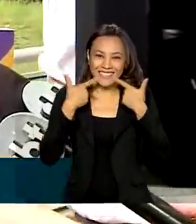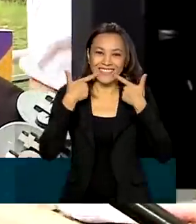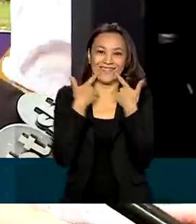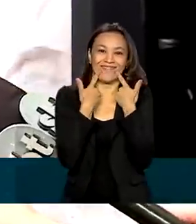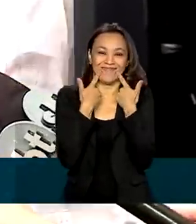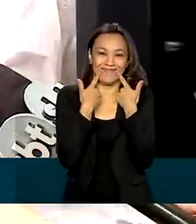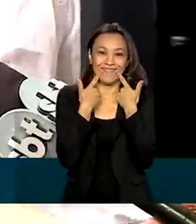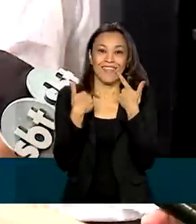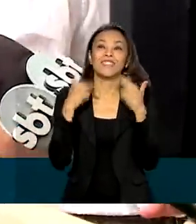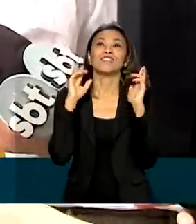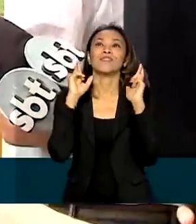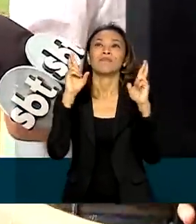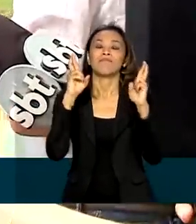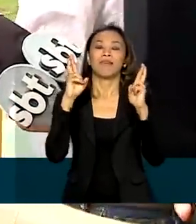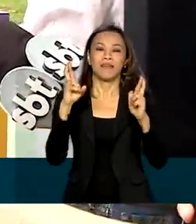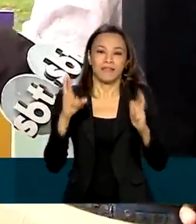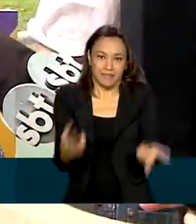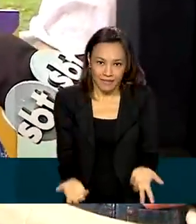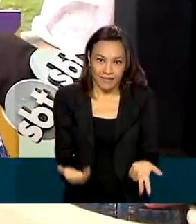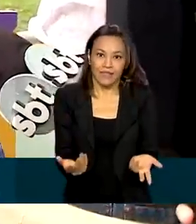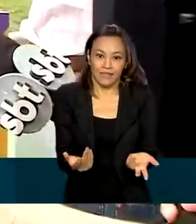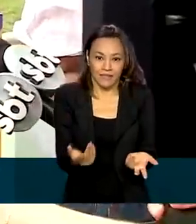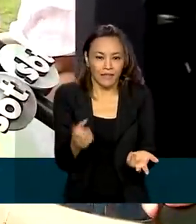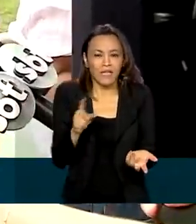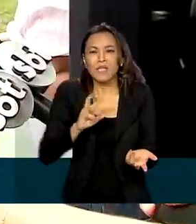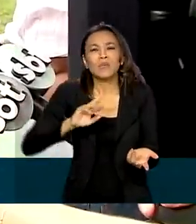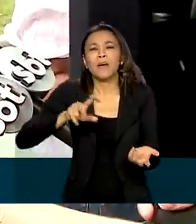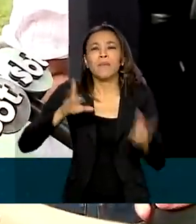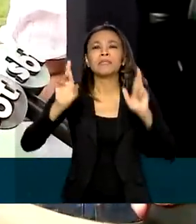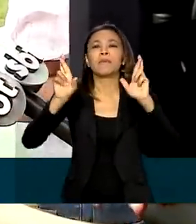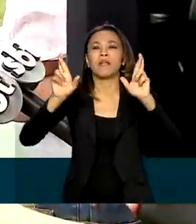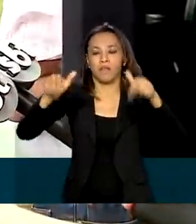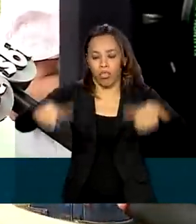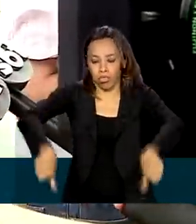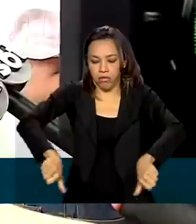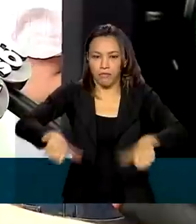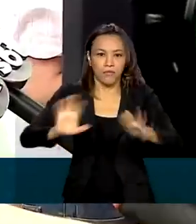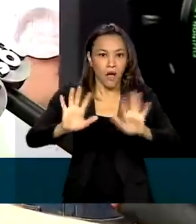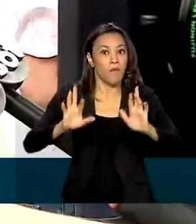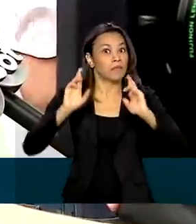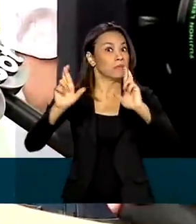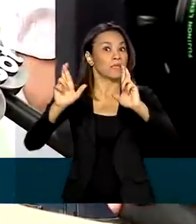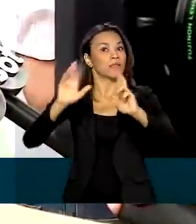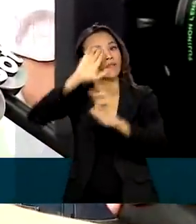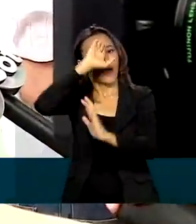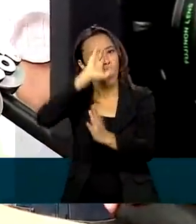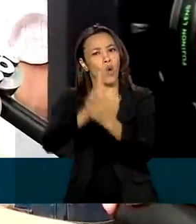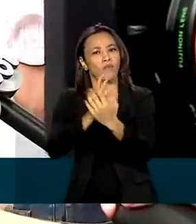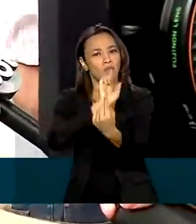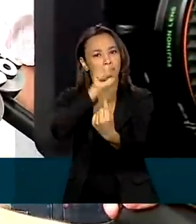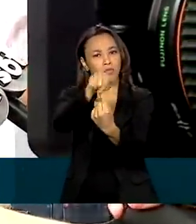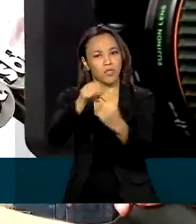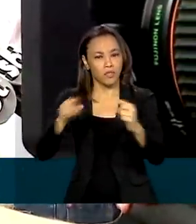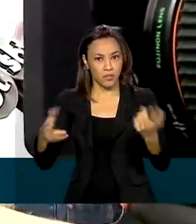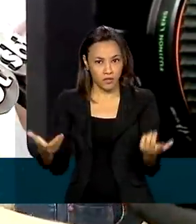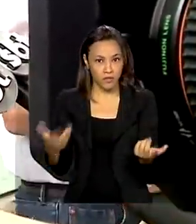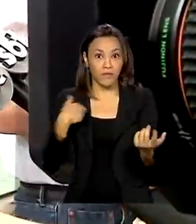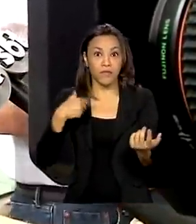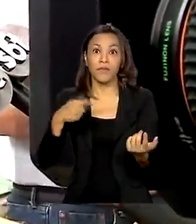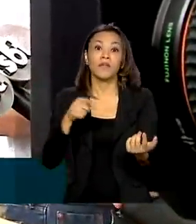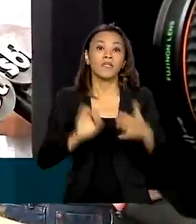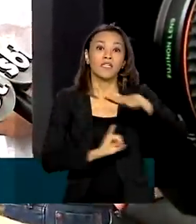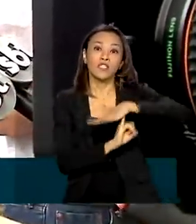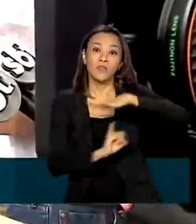sorrindo pela esperança, em primeiro lugar. Mas não é uma esperança vã, é uma esperança da confiança objetiva nas instituições